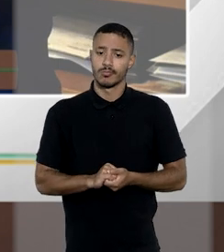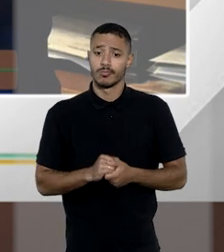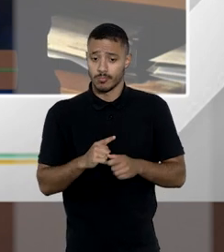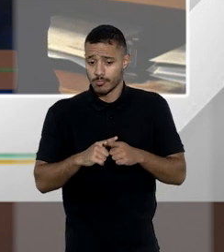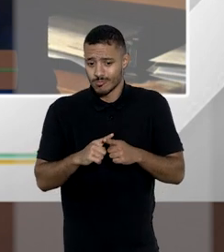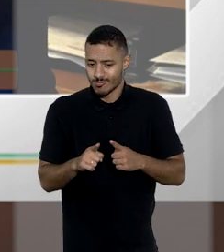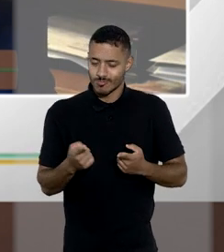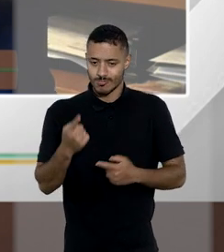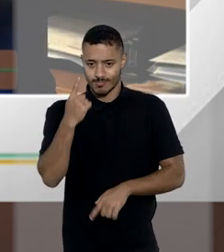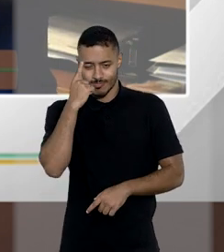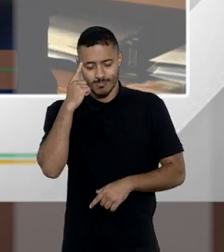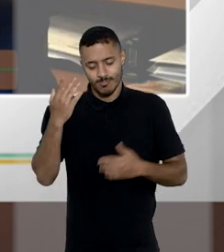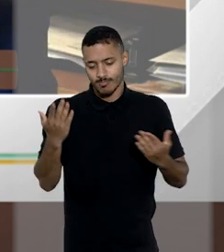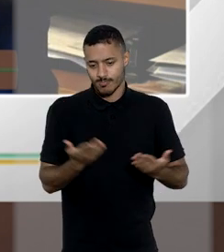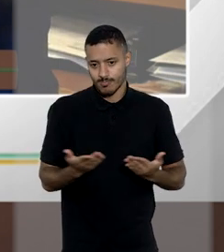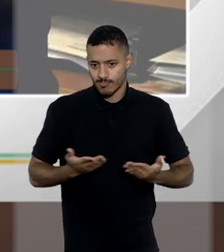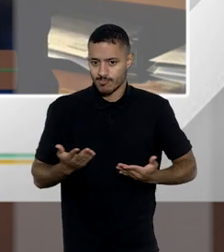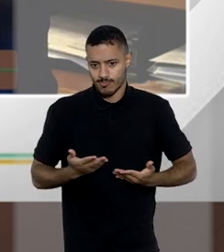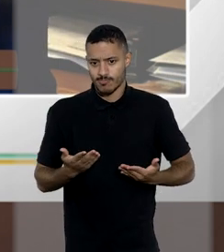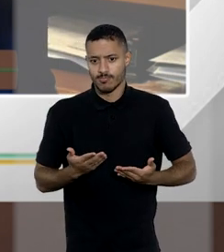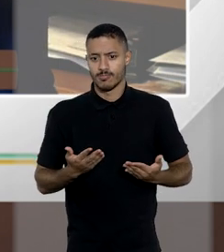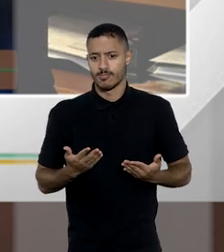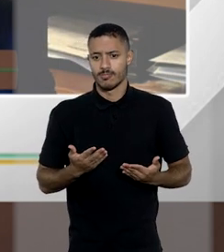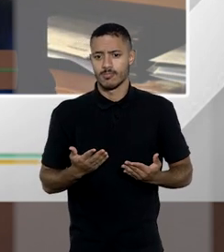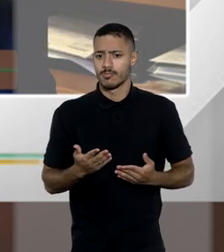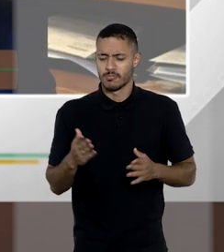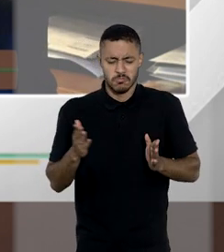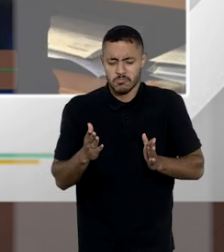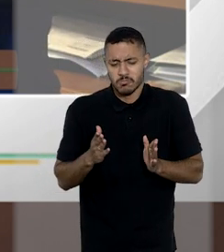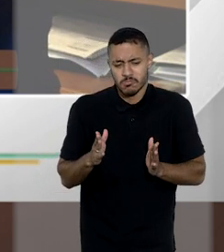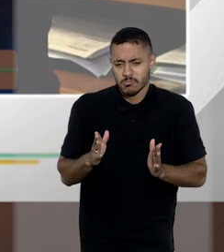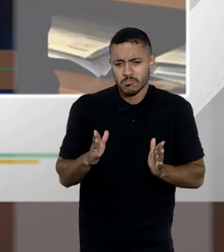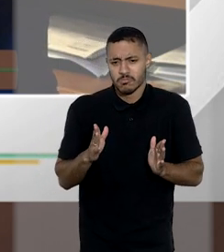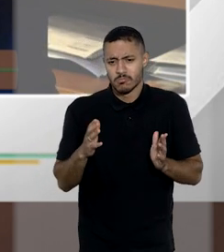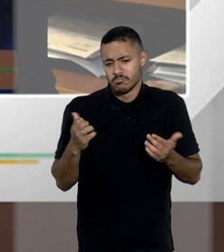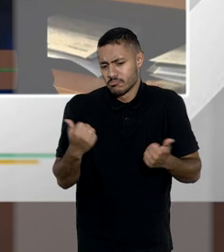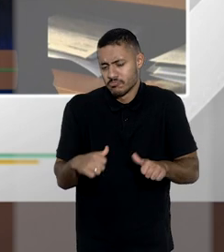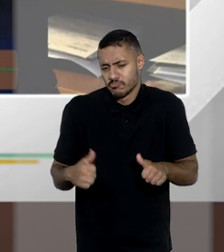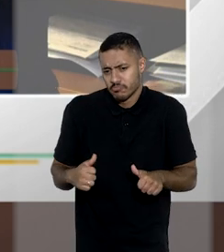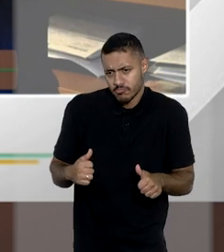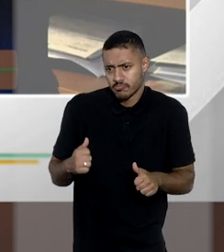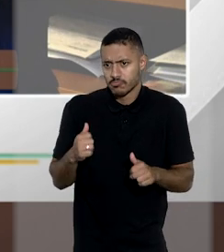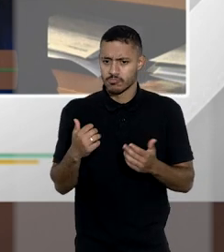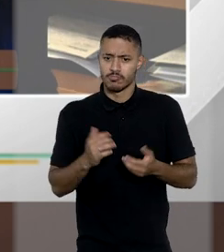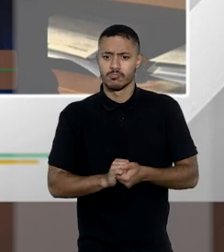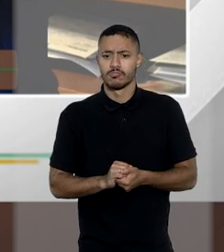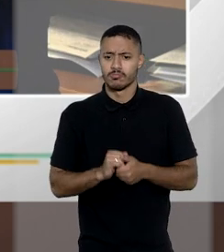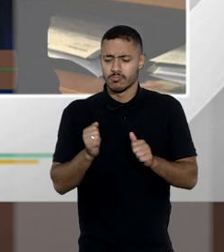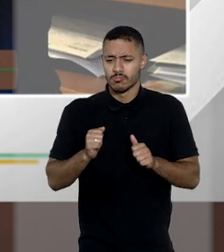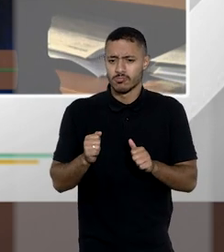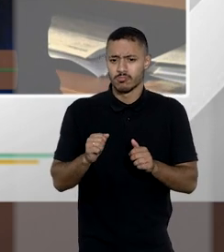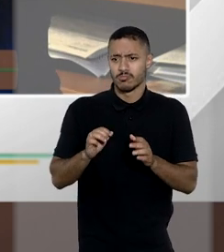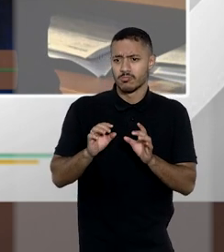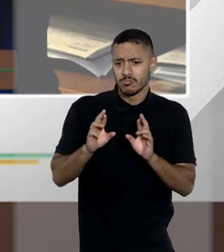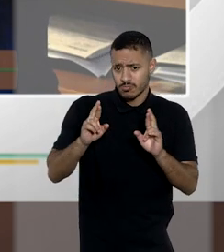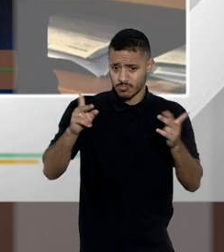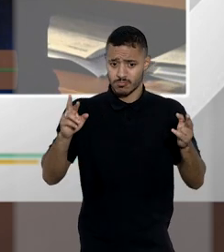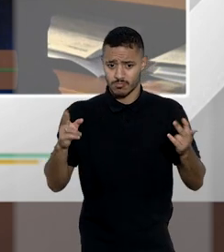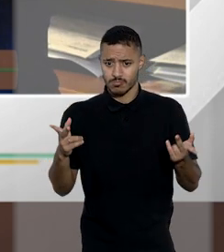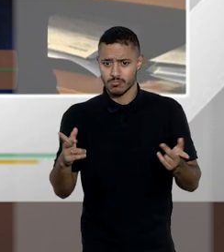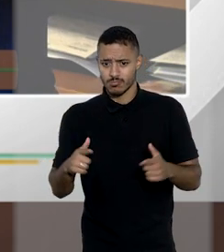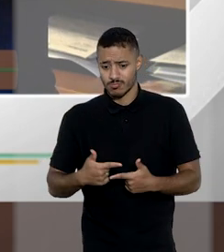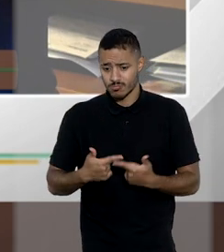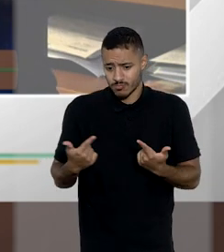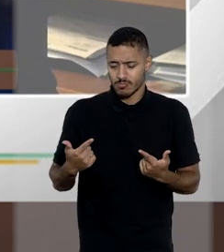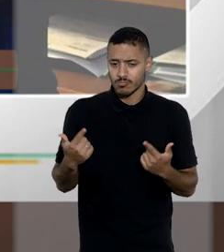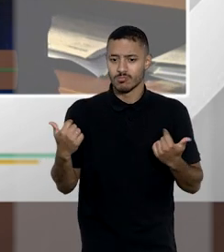enteados mas essas situações hoje essas configurações já não são mais a regra geral já são uma exceção de